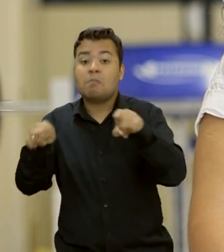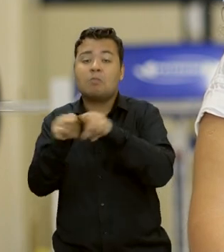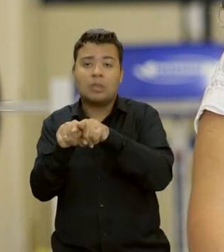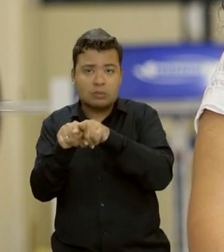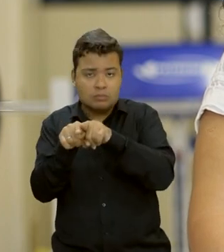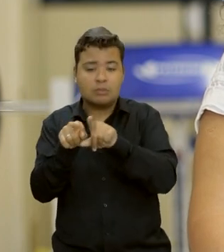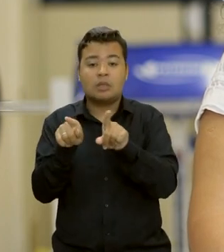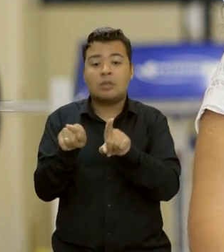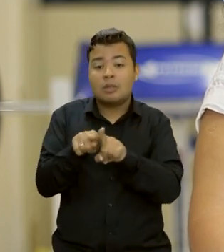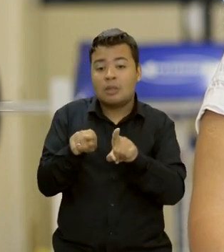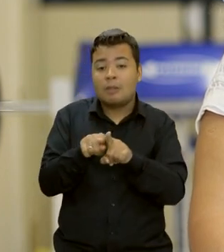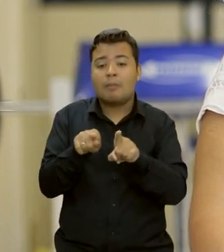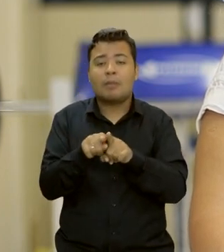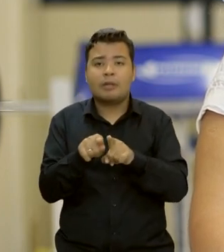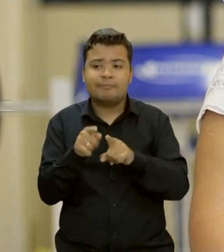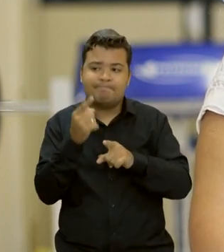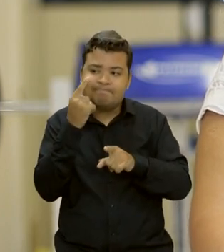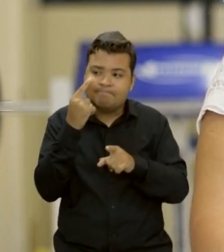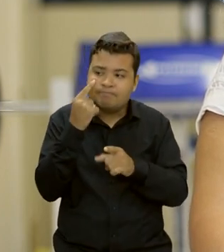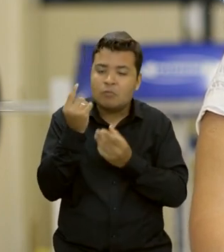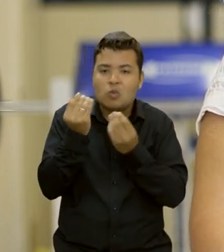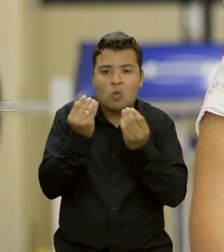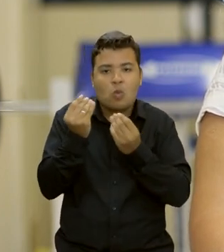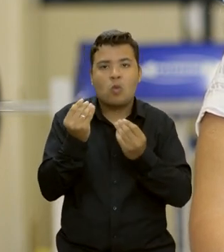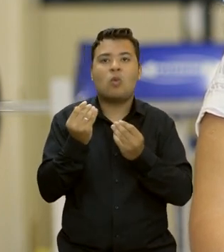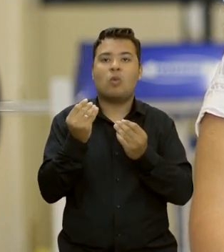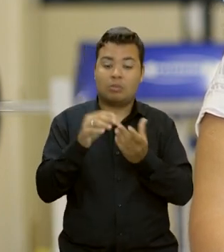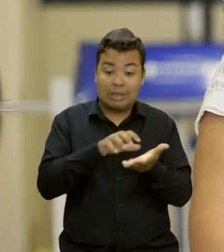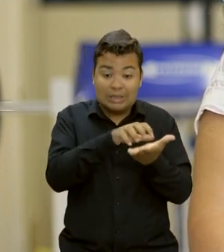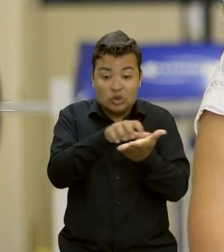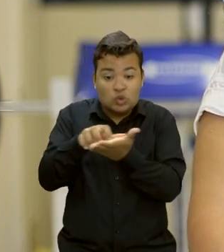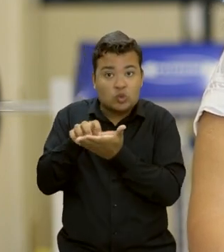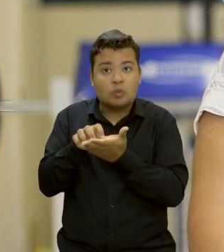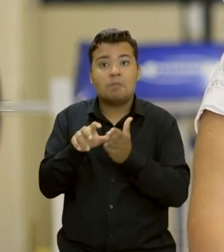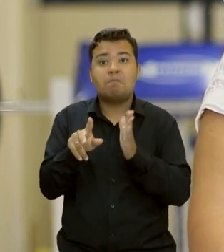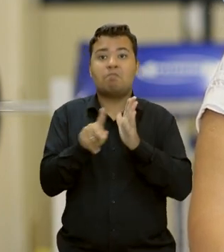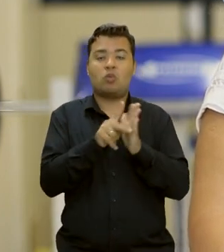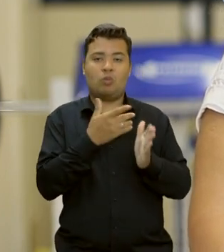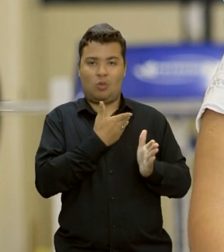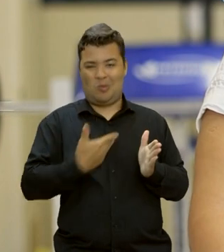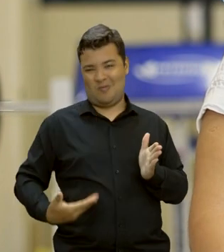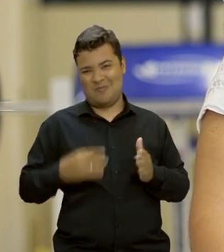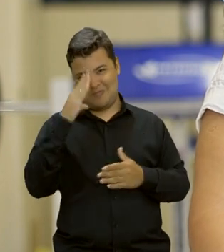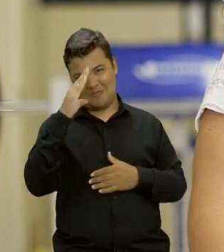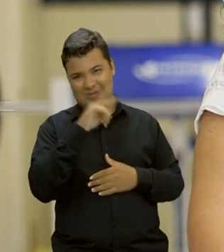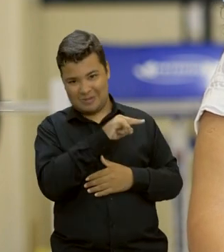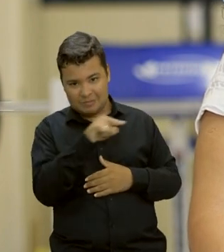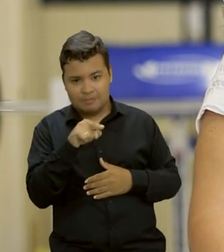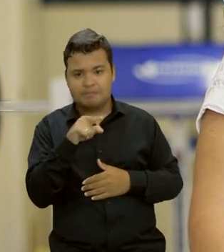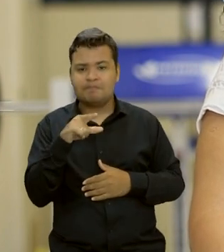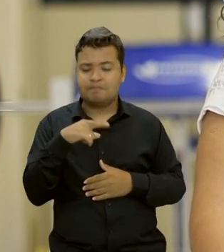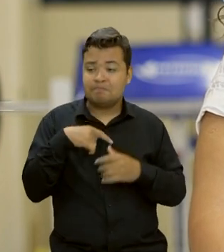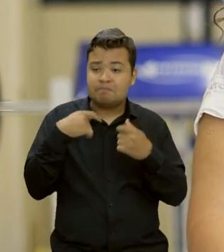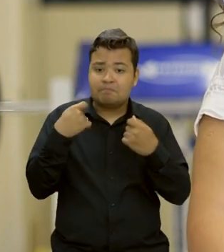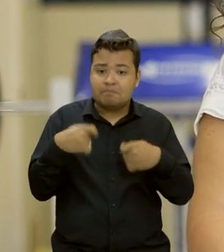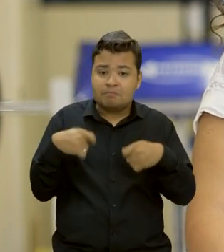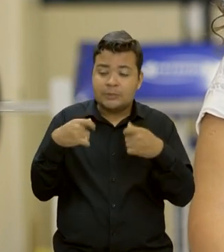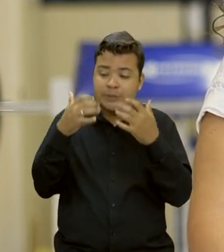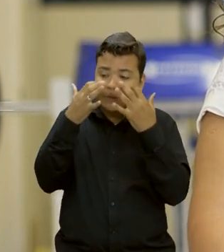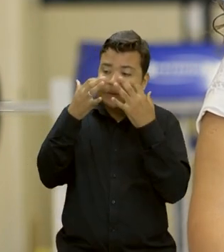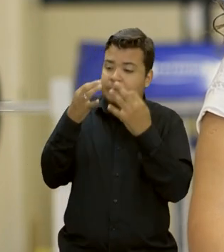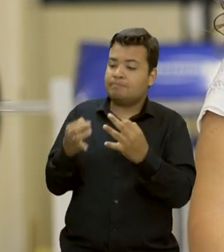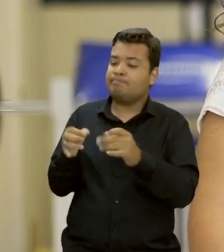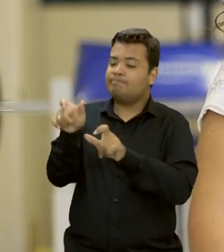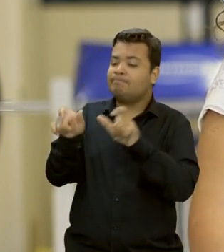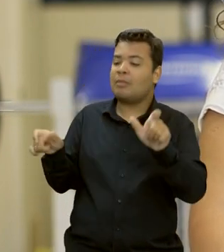cuidado dessas instituições públicas, principalmente, que acabam tendo uma carga de o olhar de como cuidar